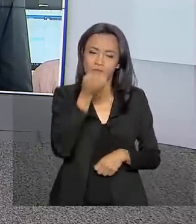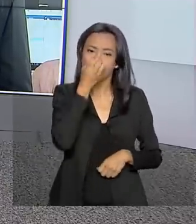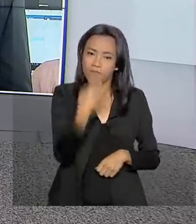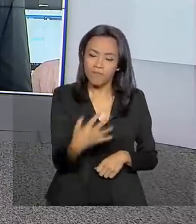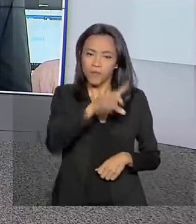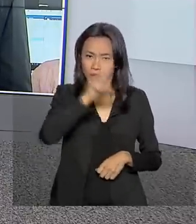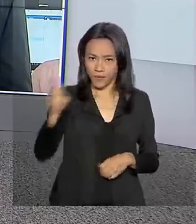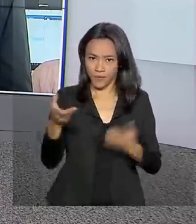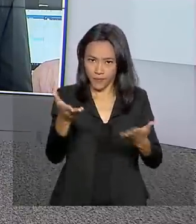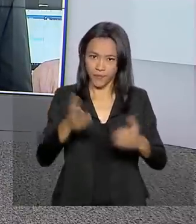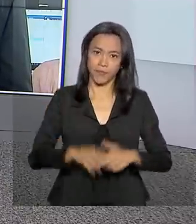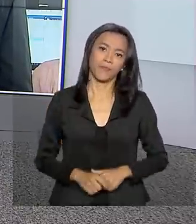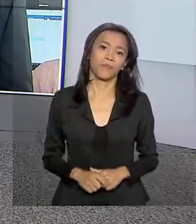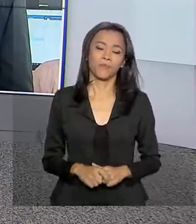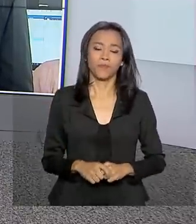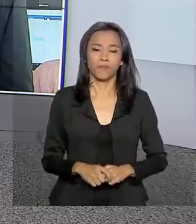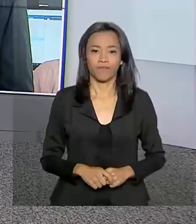dia para você.